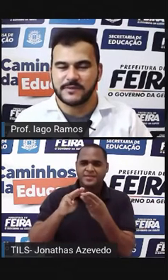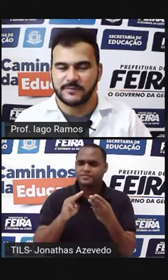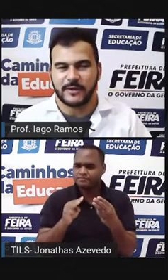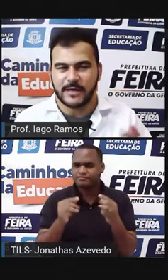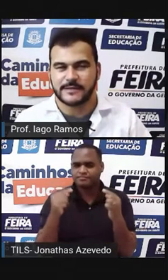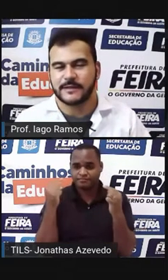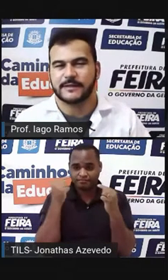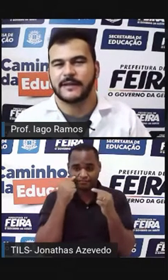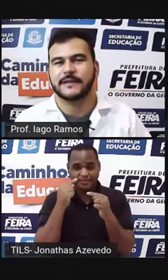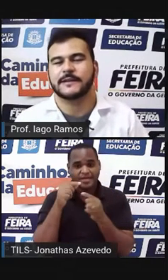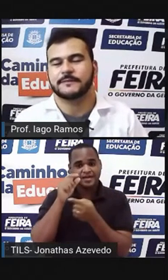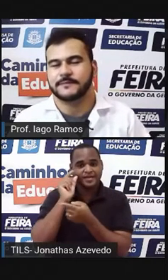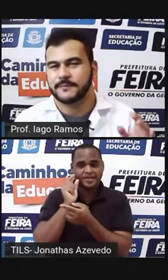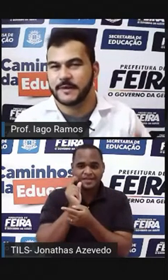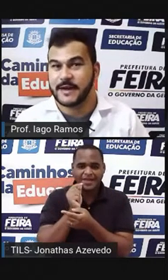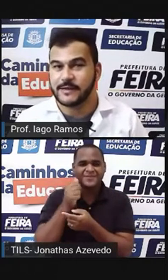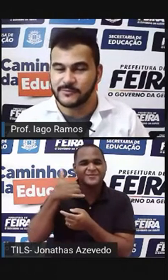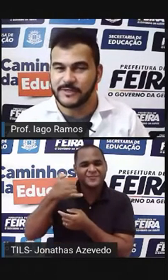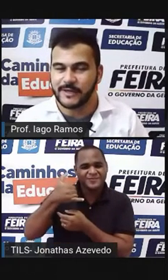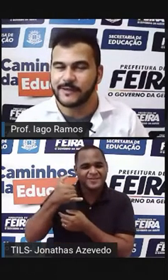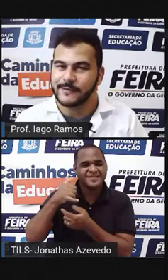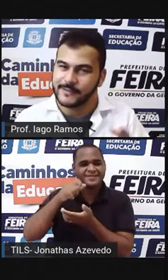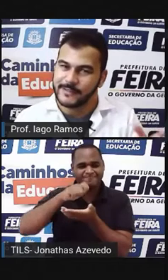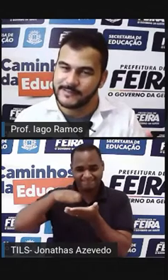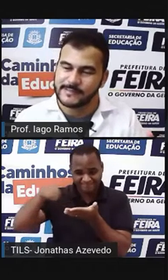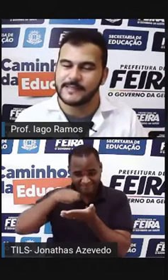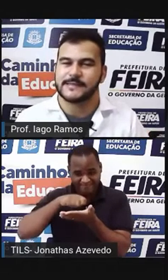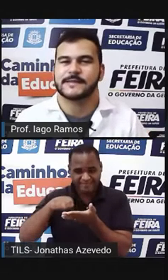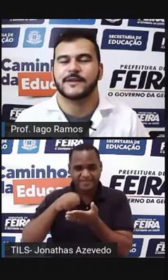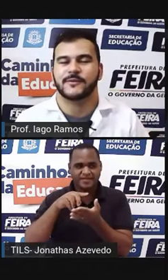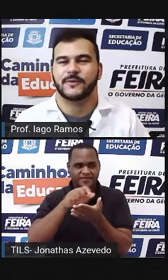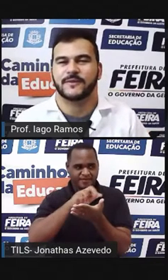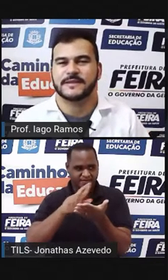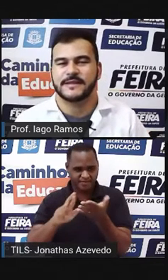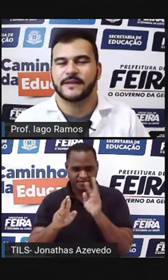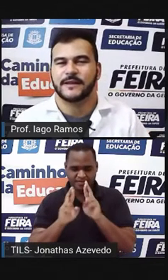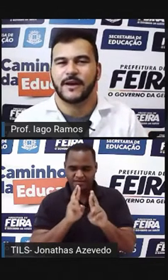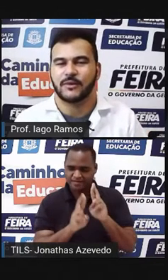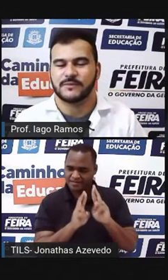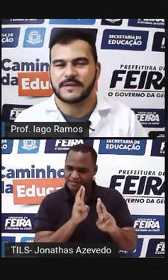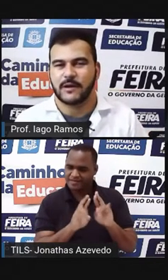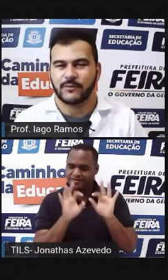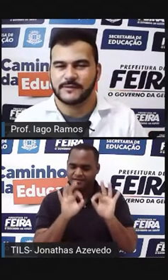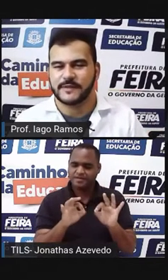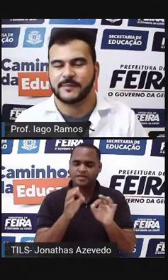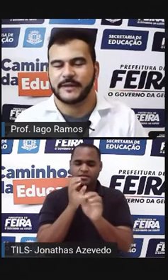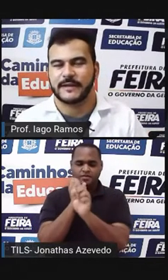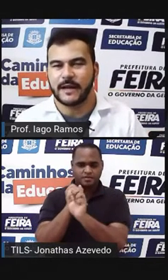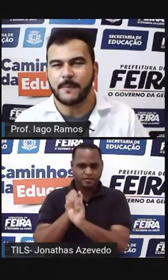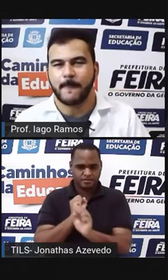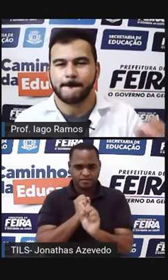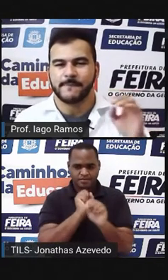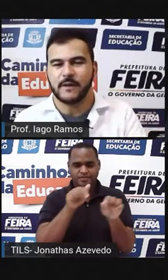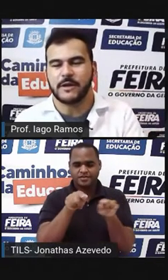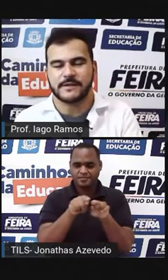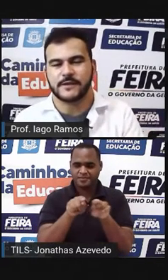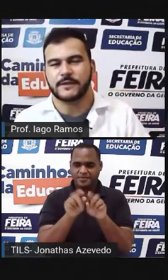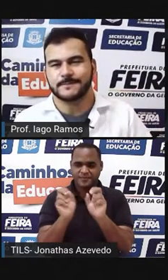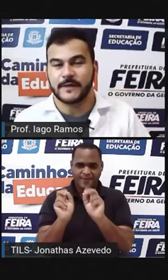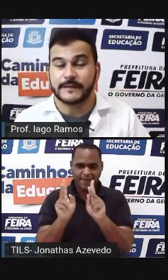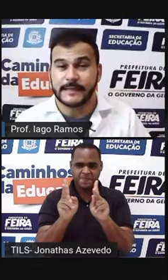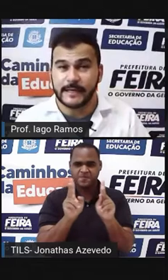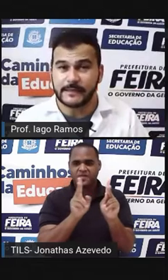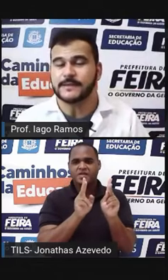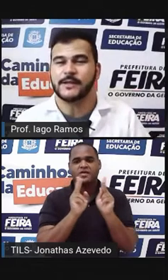Lápis, borracha, caneta para rascunhar e se necessário for fazer alguns cálculos também, tá? Então olha